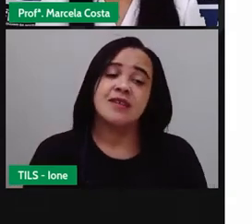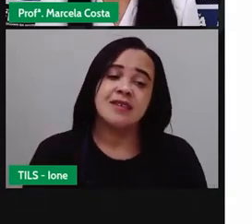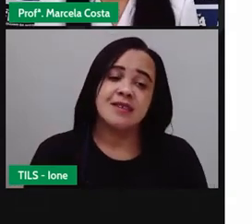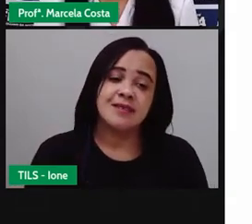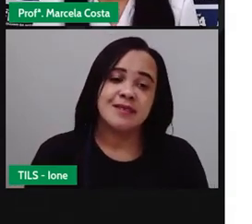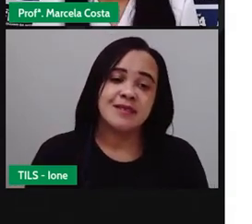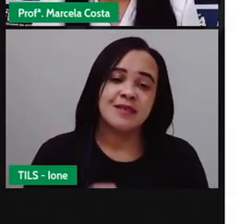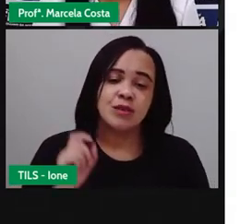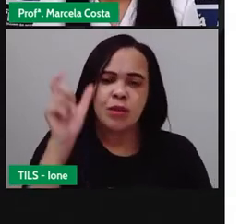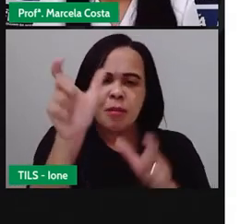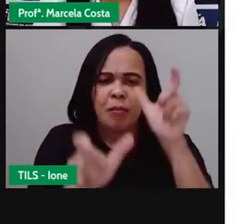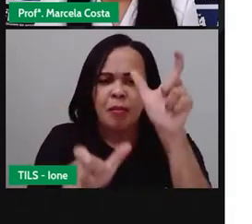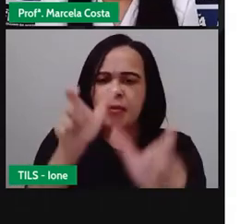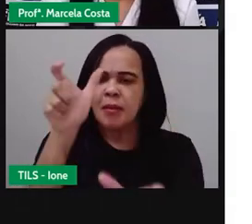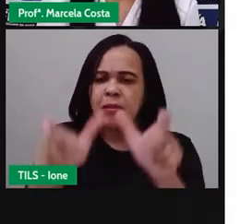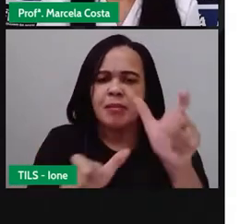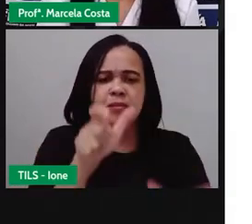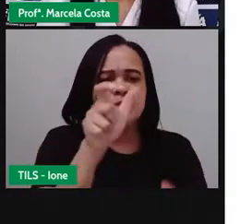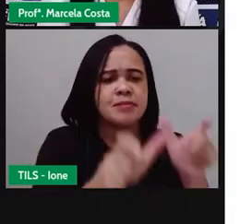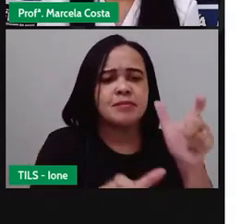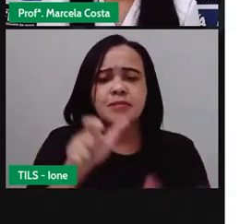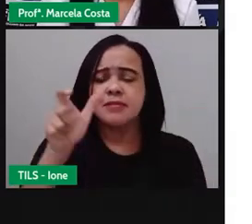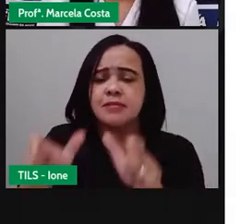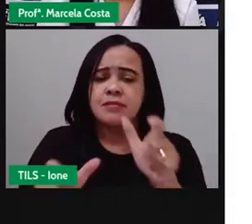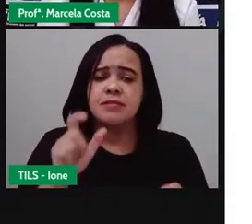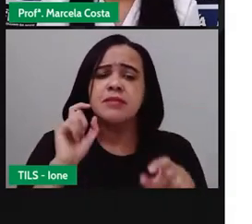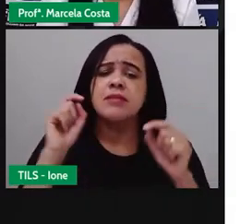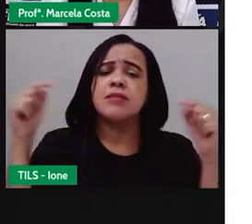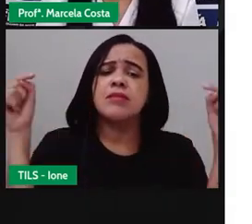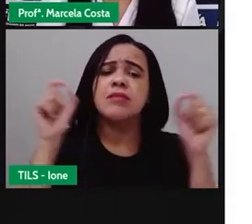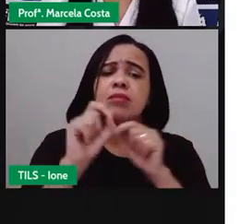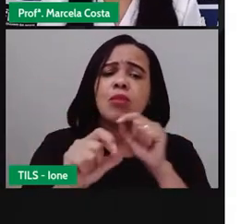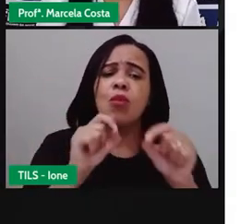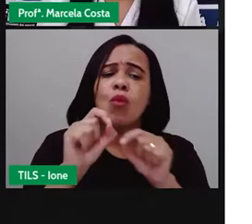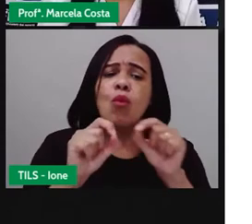quem são os personagens que aparecem ali na história?